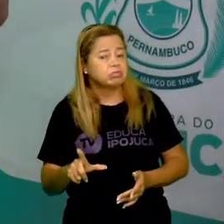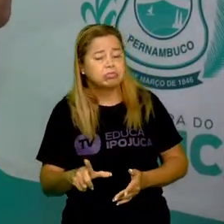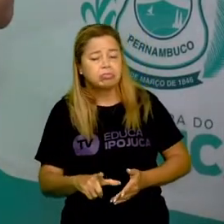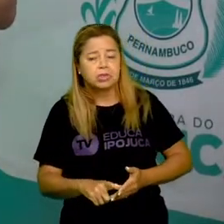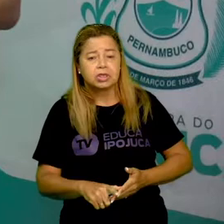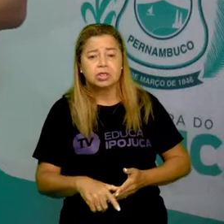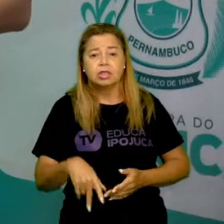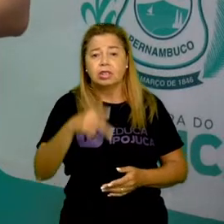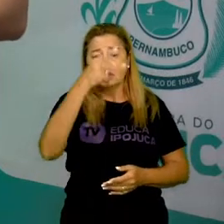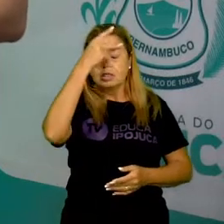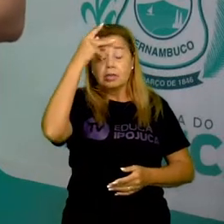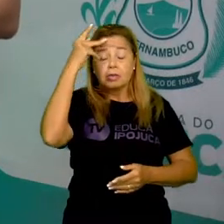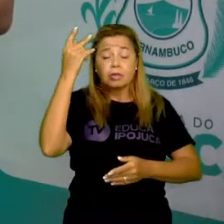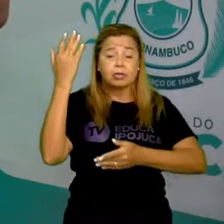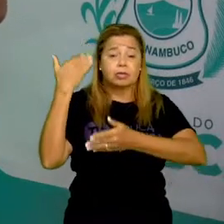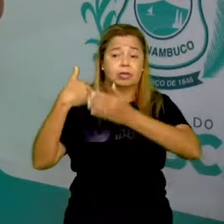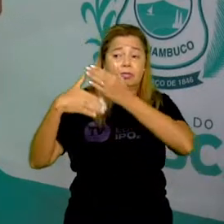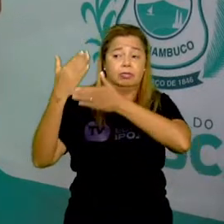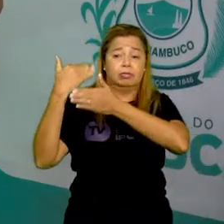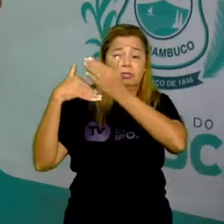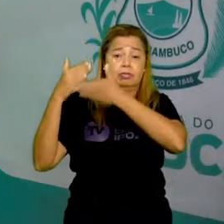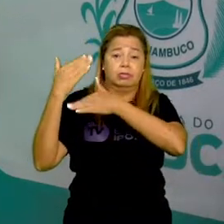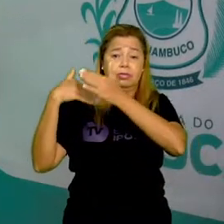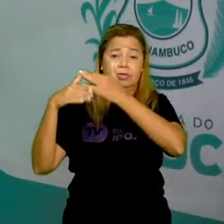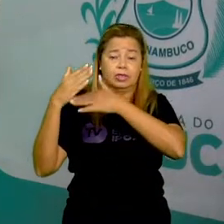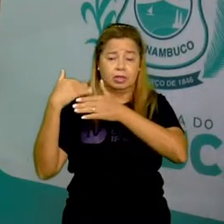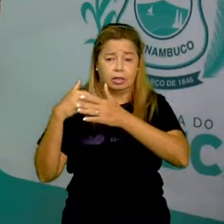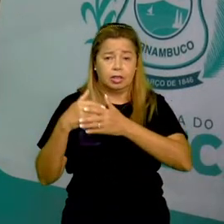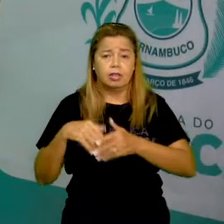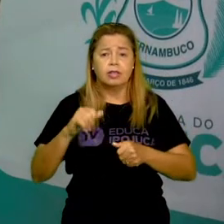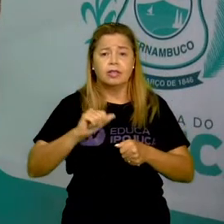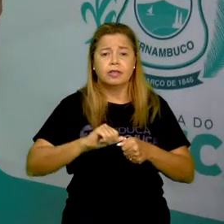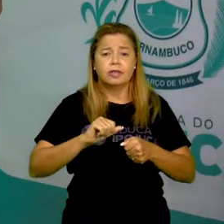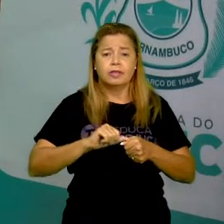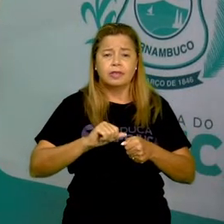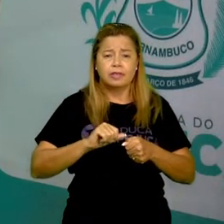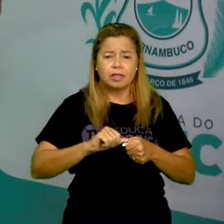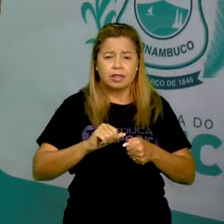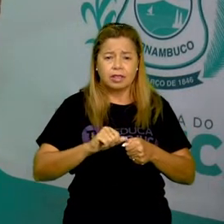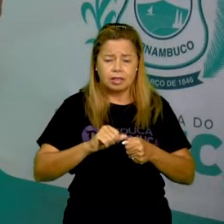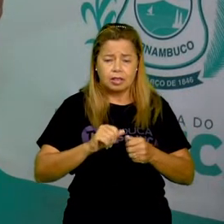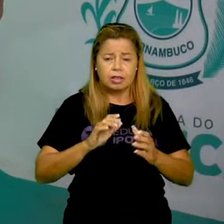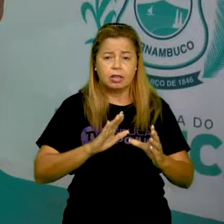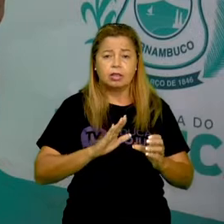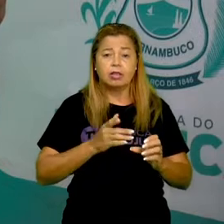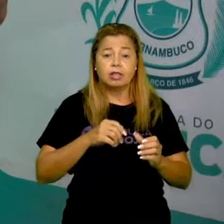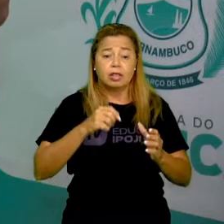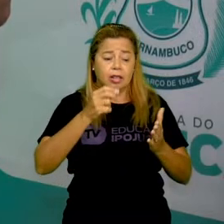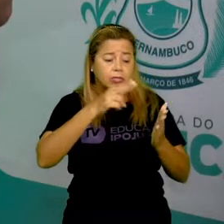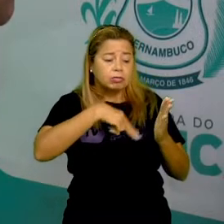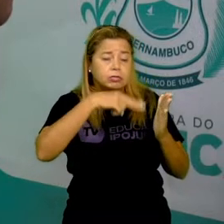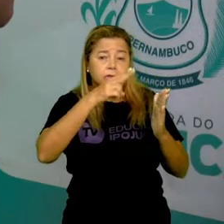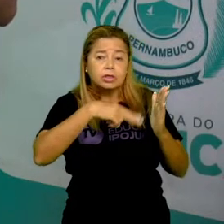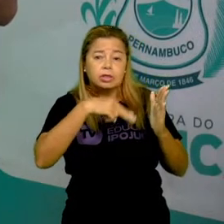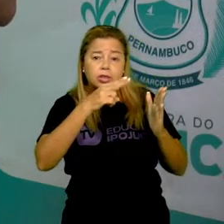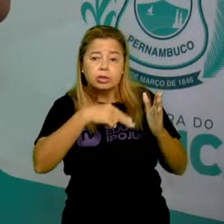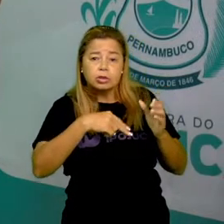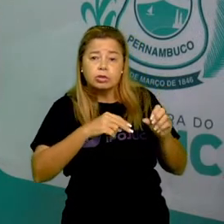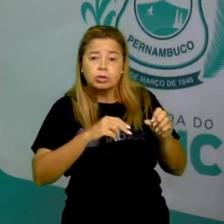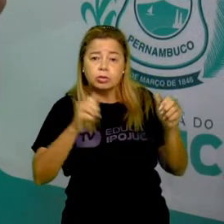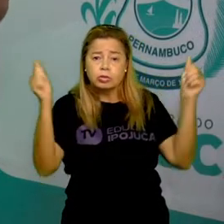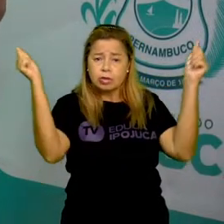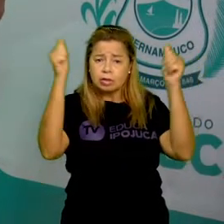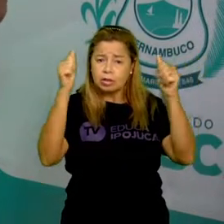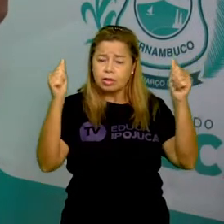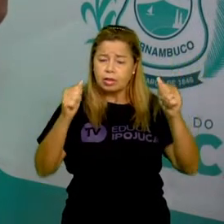nas cavernas, elas faziam sua arte dentro das grutas, nas paredes das cavernas. Ou, também,